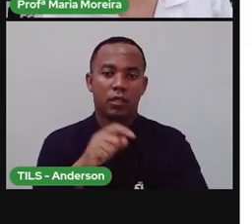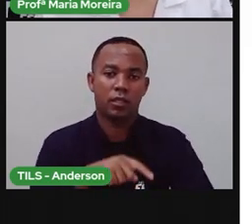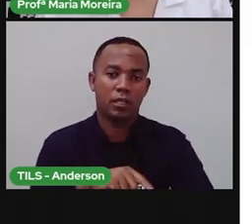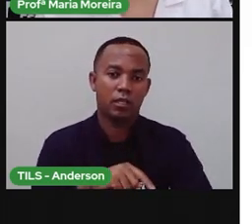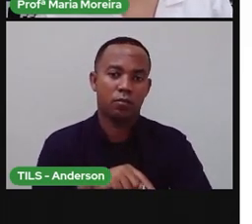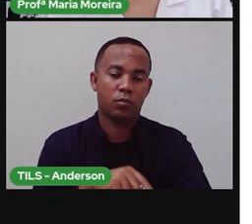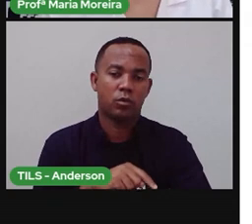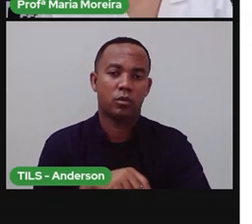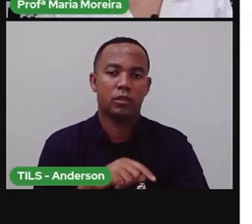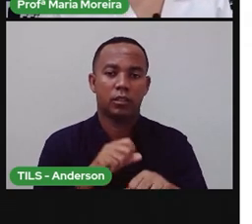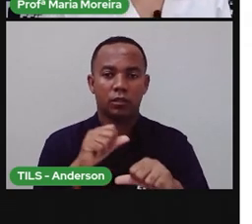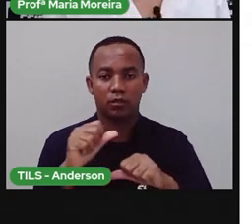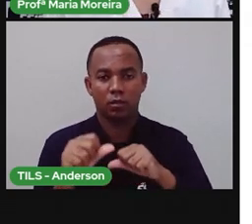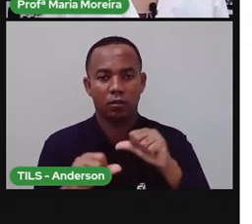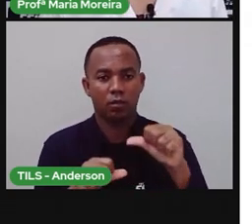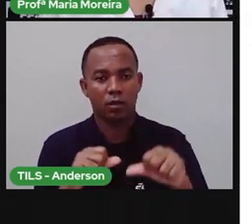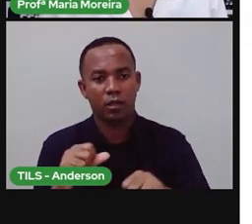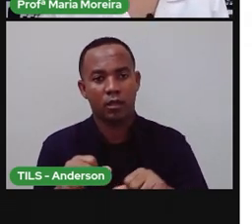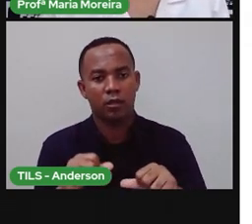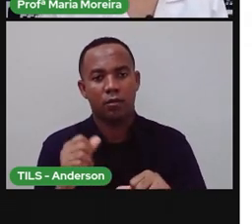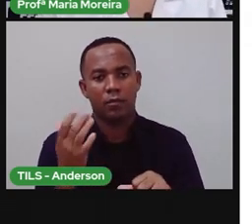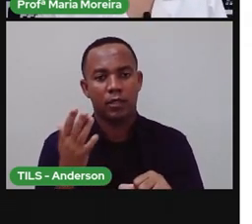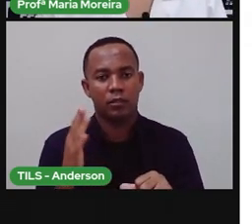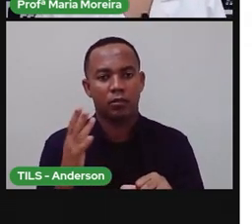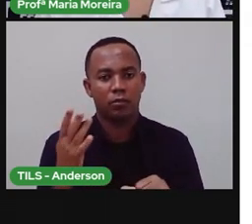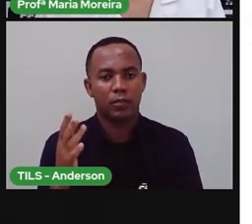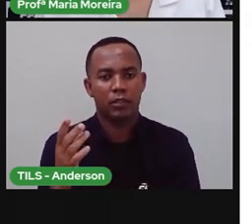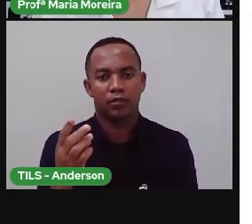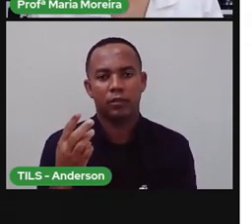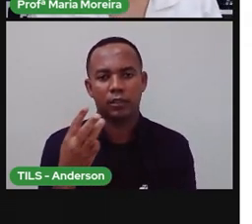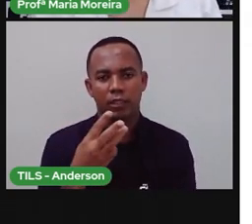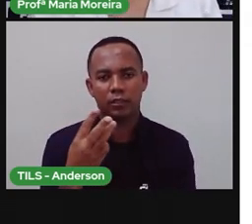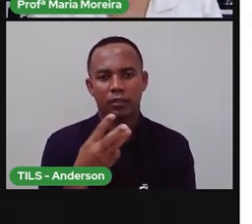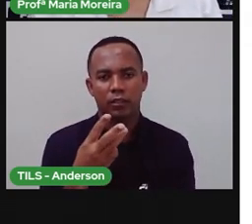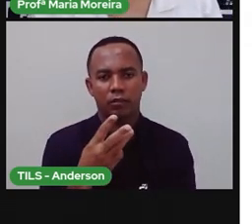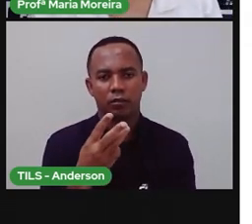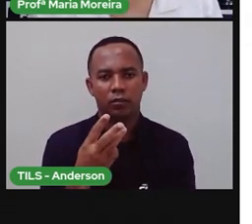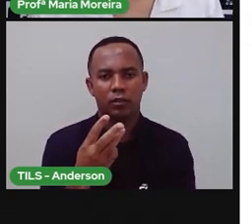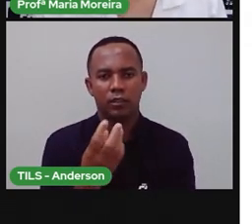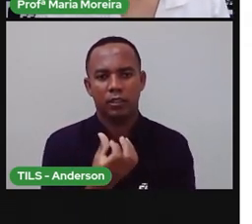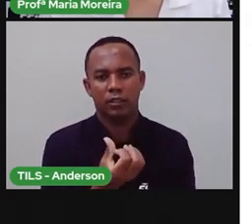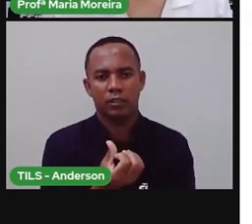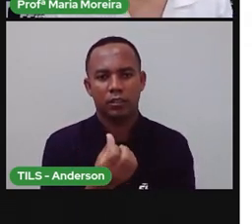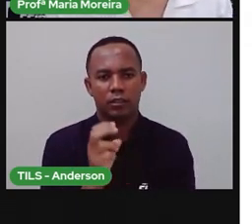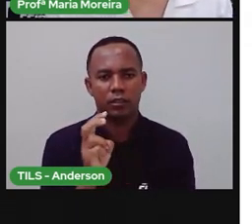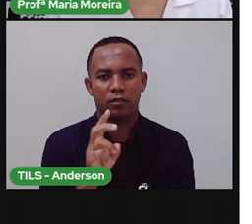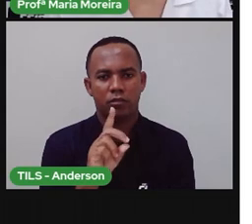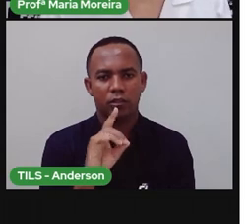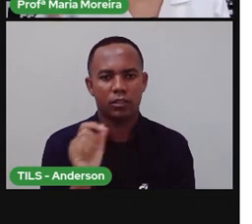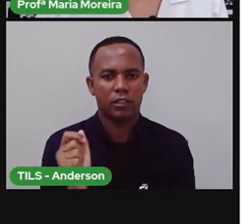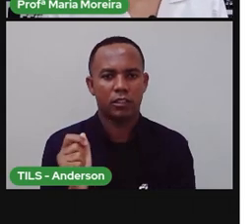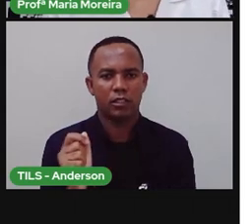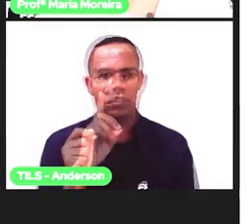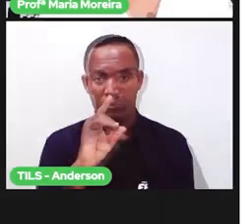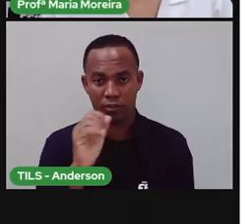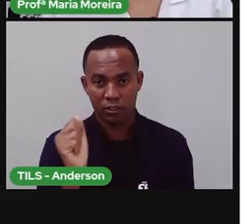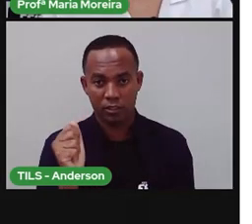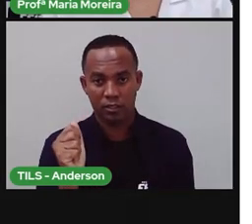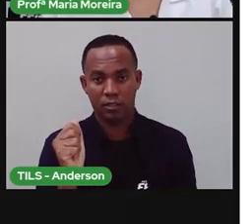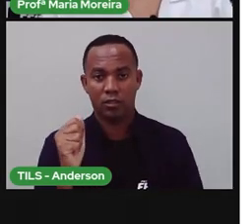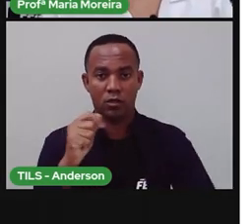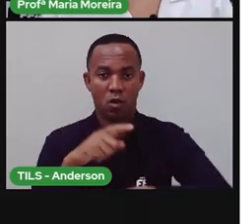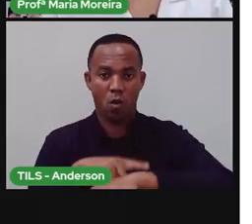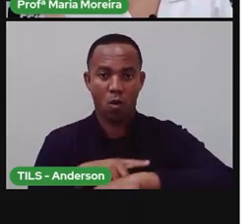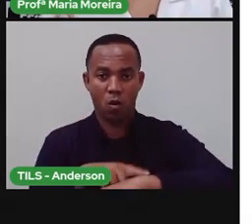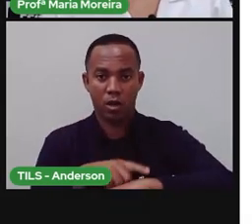movimento de translação é de aproximadamente 375 dias e 6 horas. Então, vamos lá. Aí,